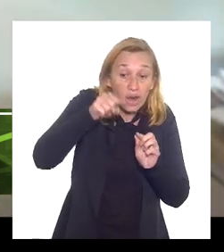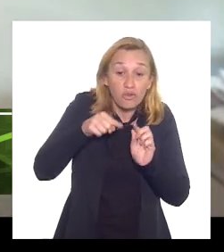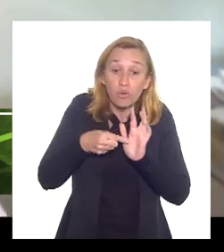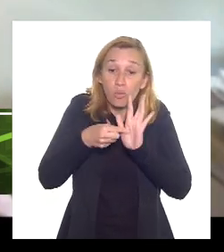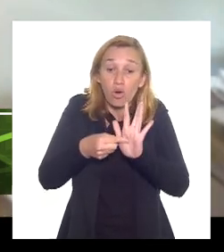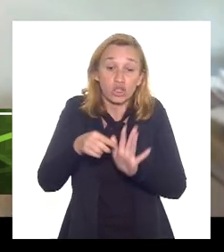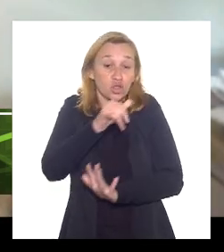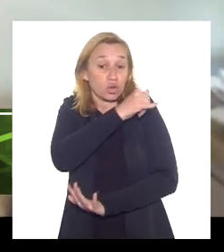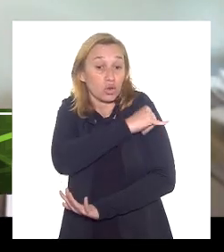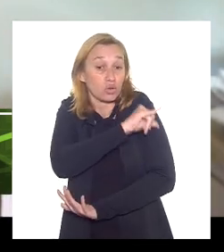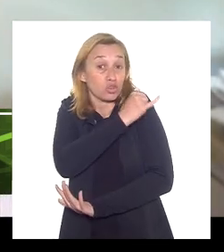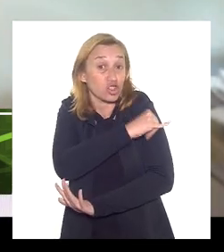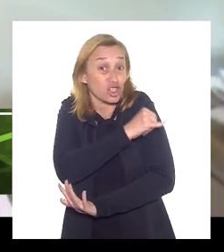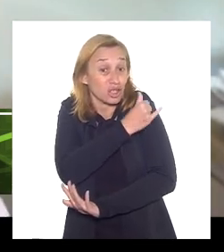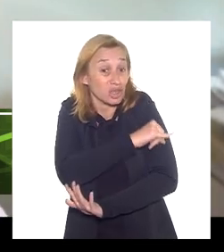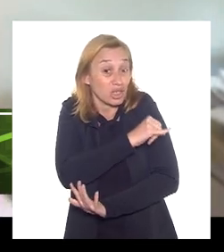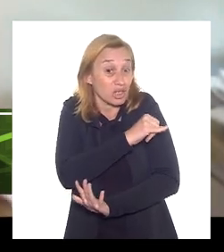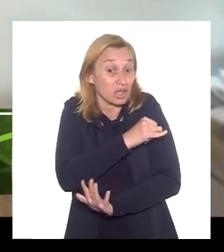vem sendo